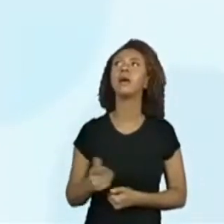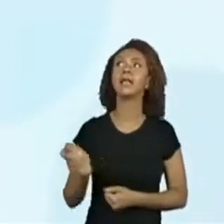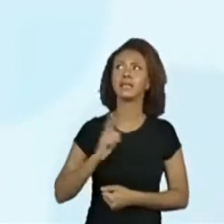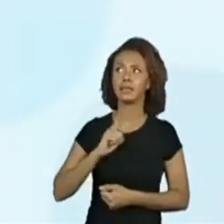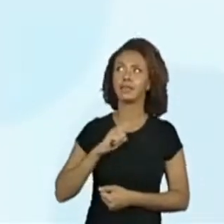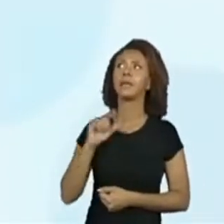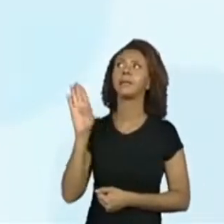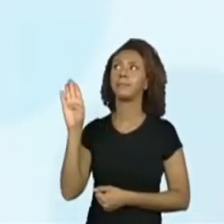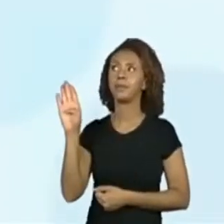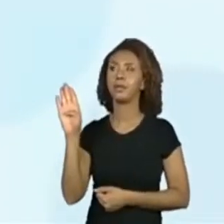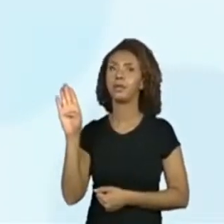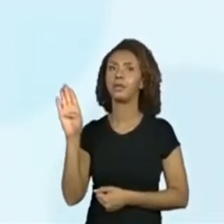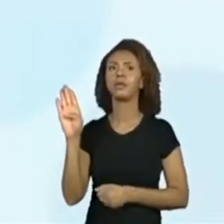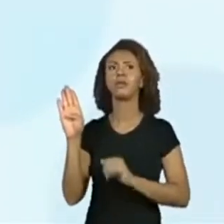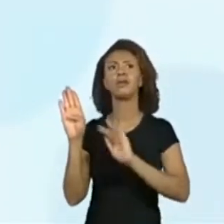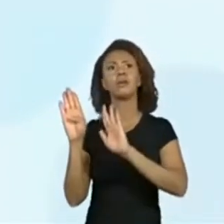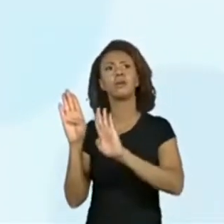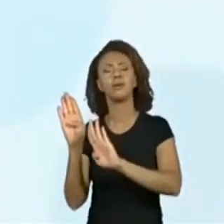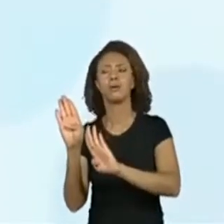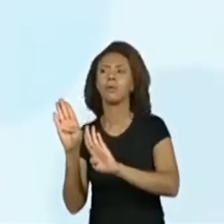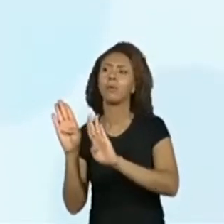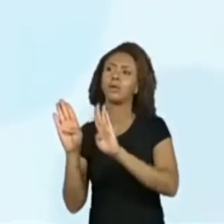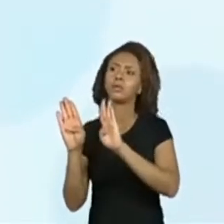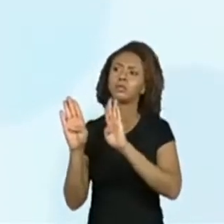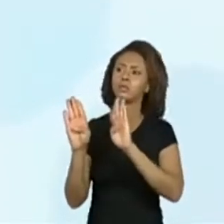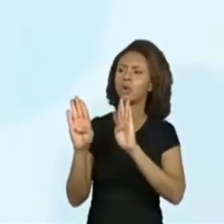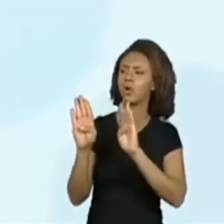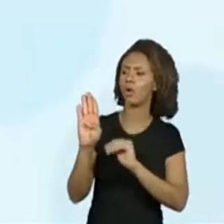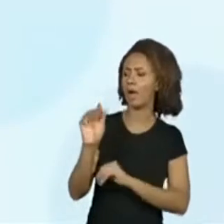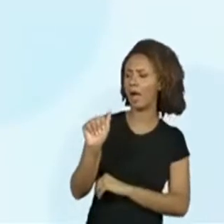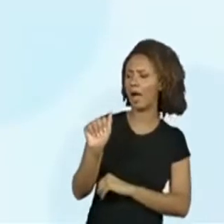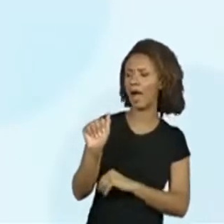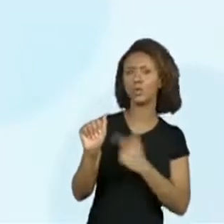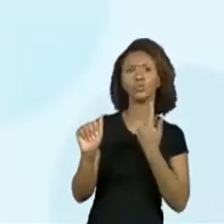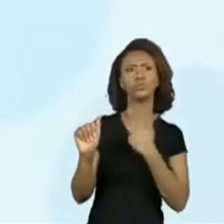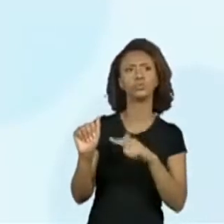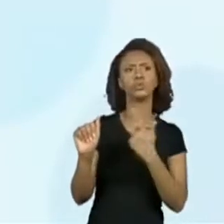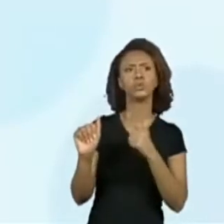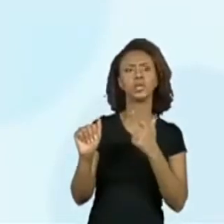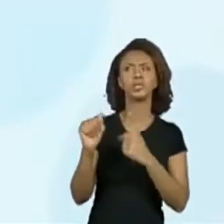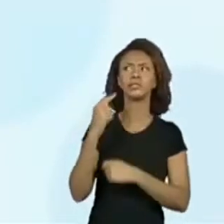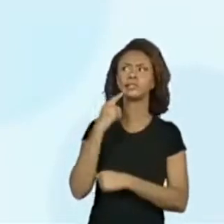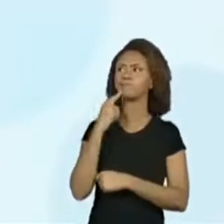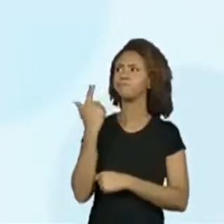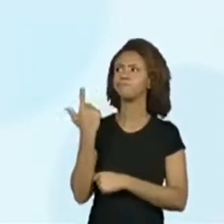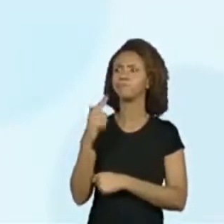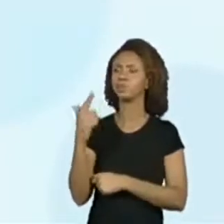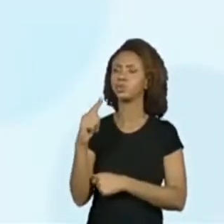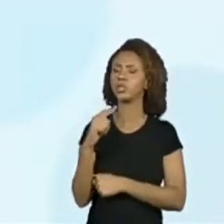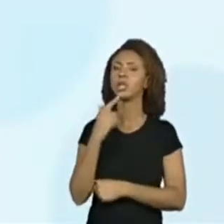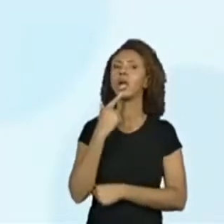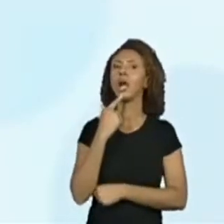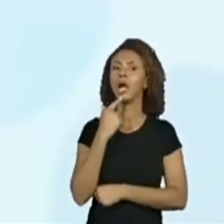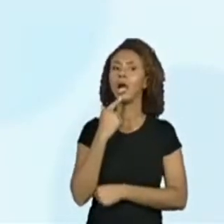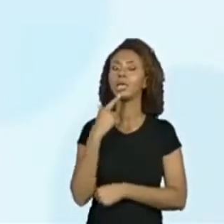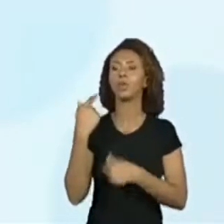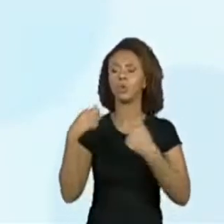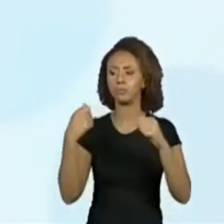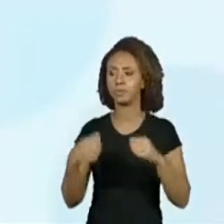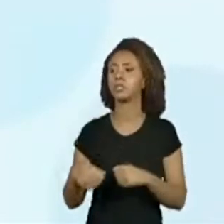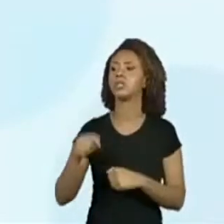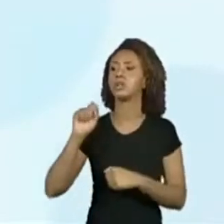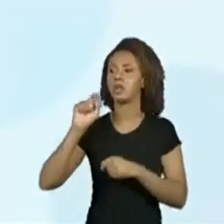Tenho. Mas eu não tenho o A. Então, não é essa. Então, não é essa. Então, eu vou olhar lá, ó. Eu preciso do B,